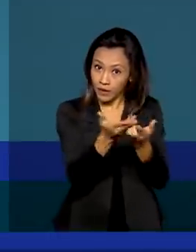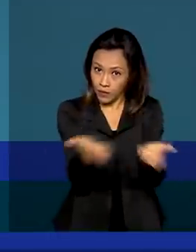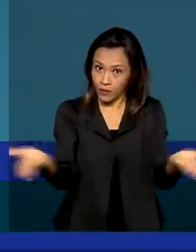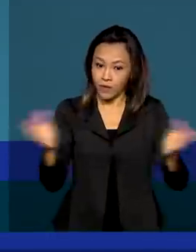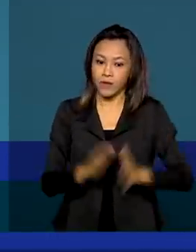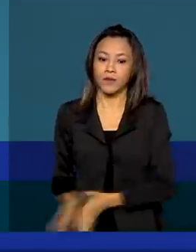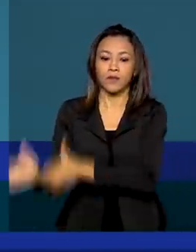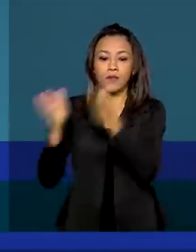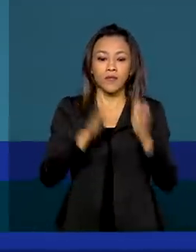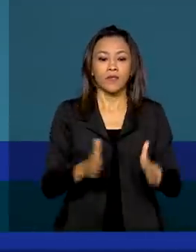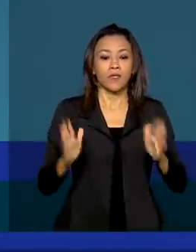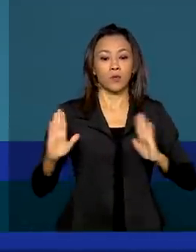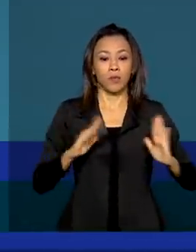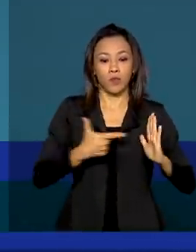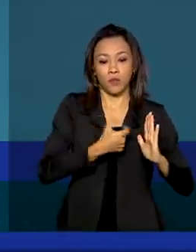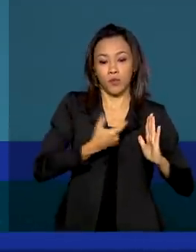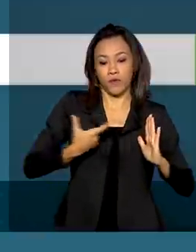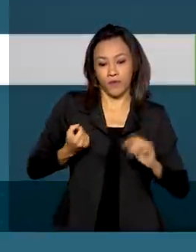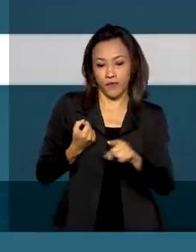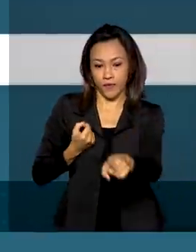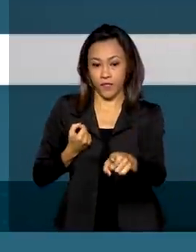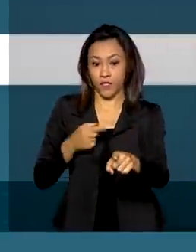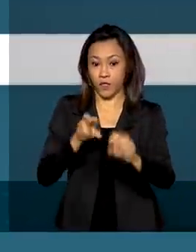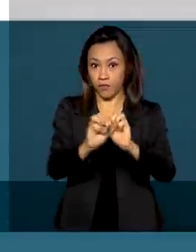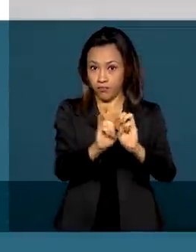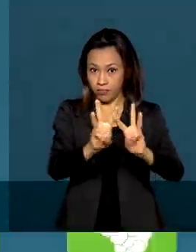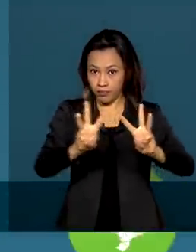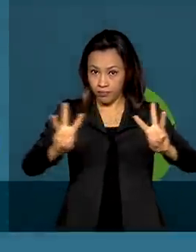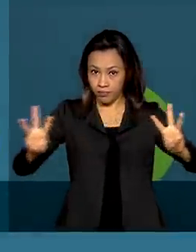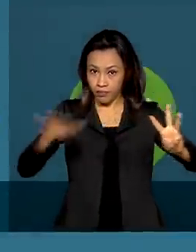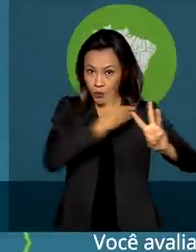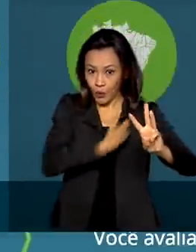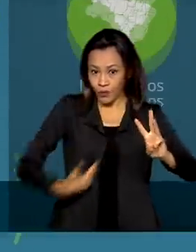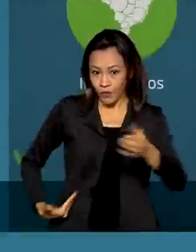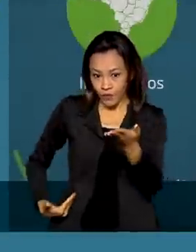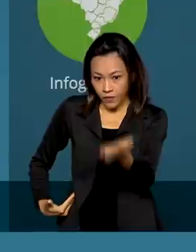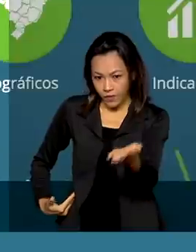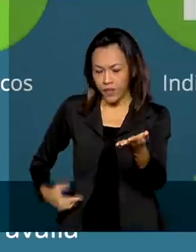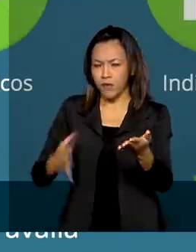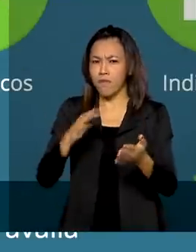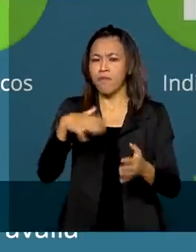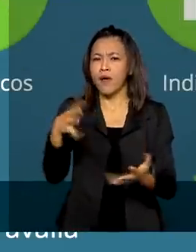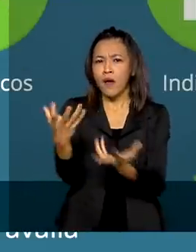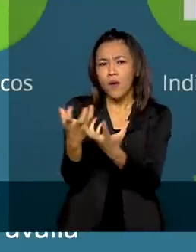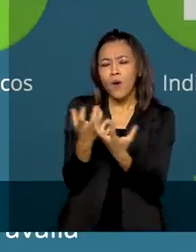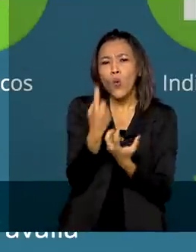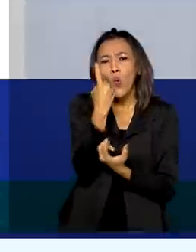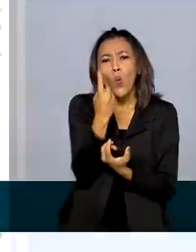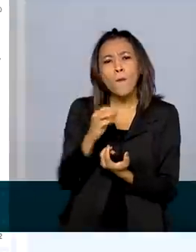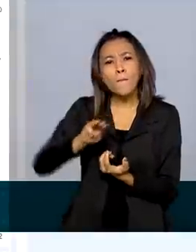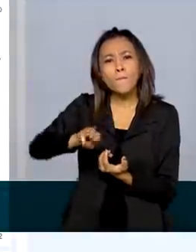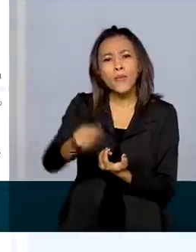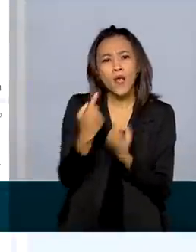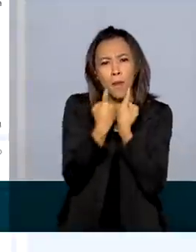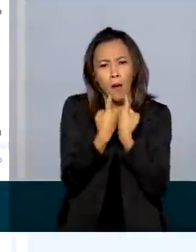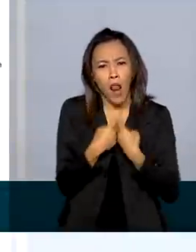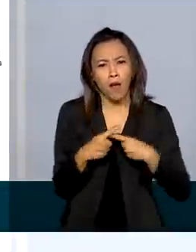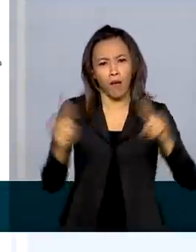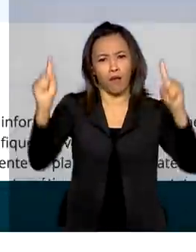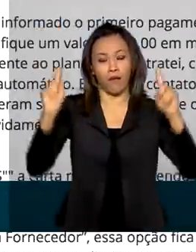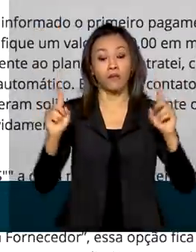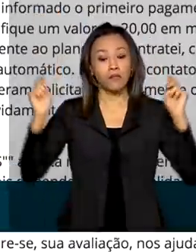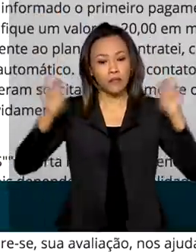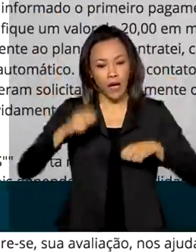Em 2020, o consumidor.gov.br recebeu mais de um milhão de reclamações. É possível